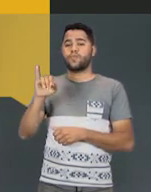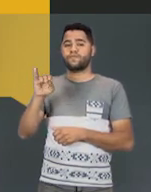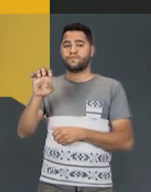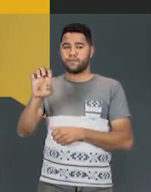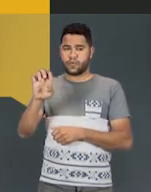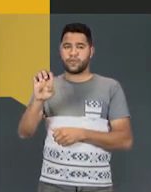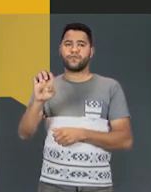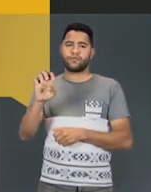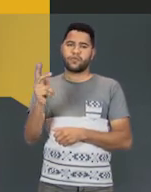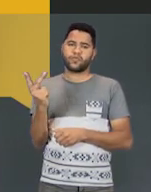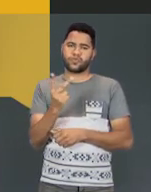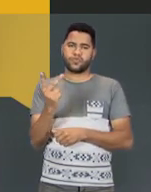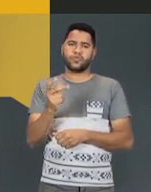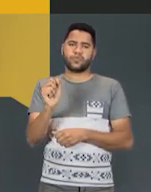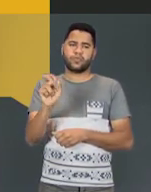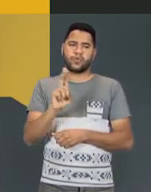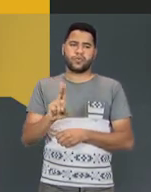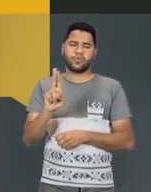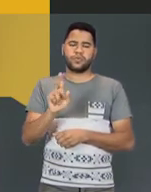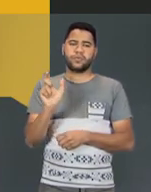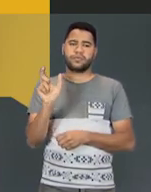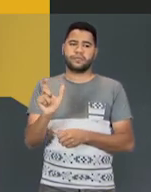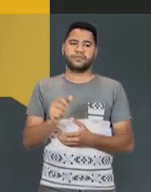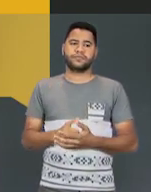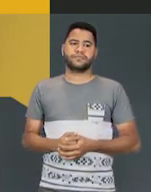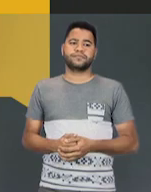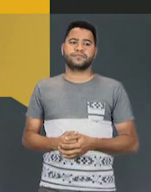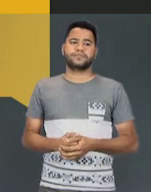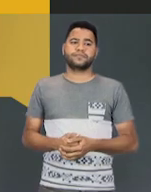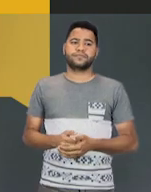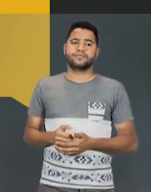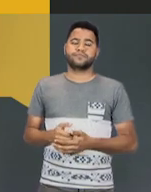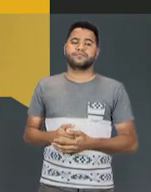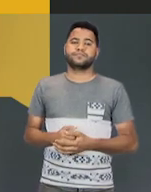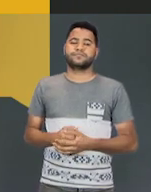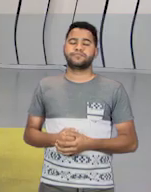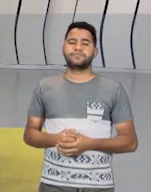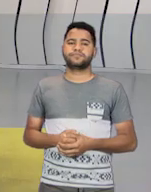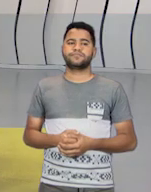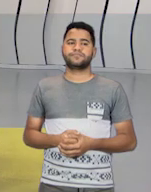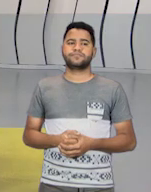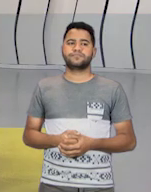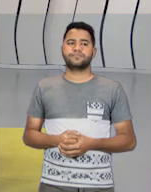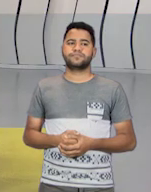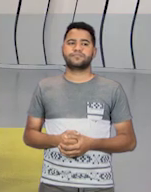A arte de fazer o filme is the seventh art, the cinema.